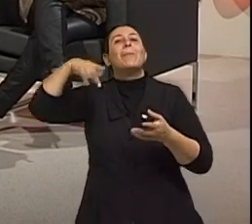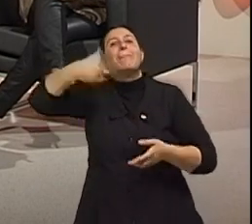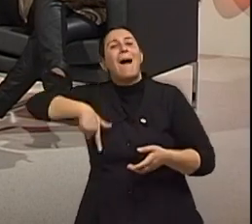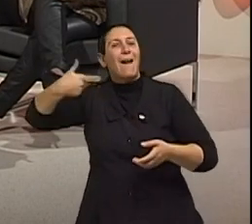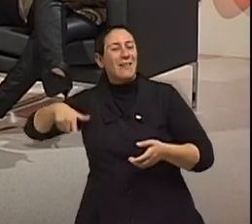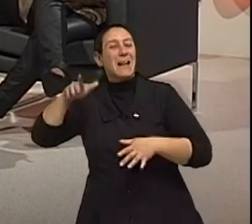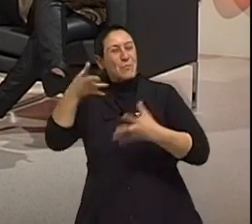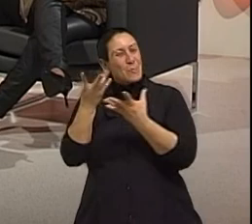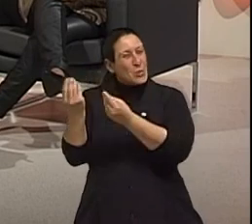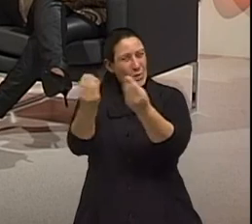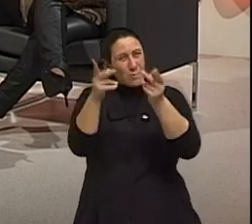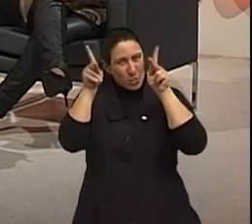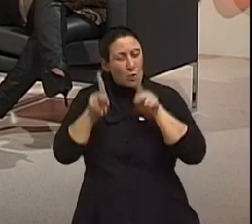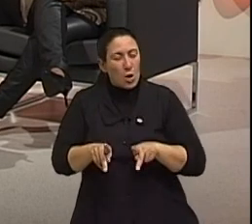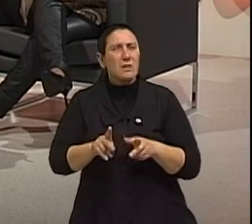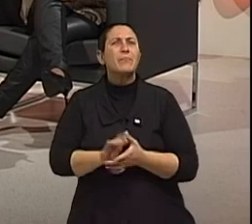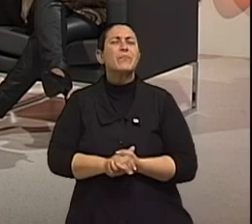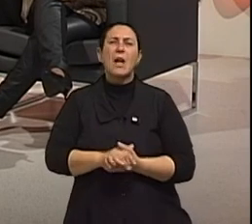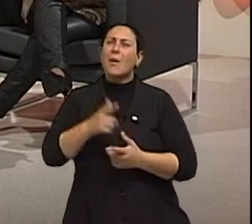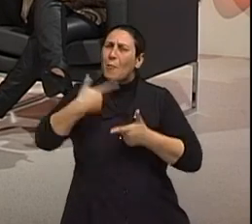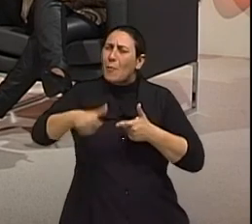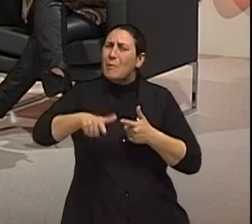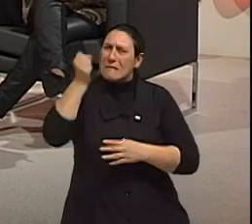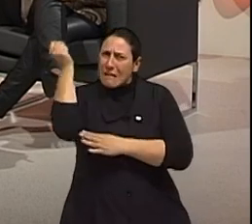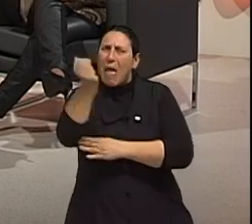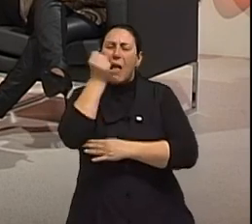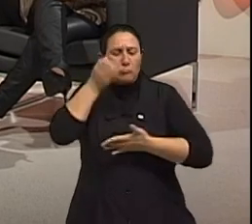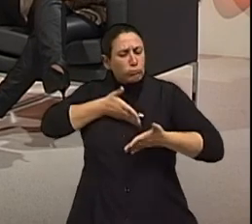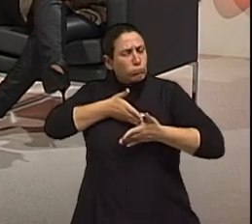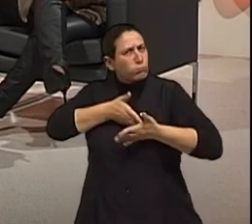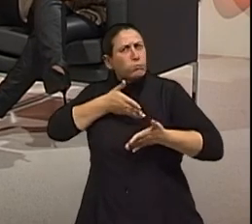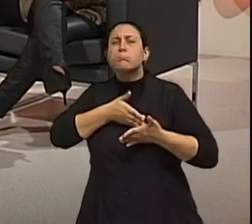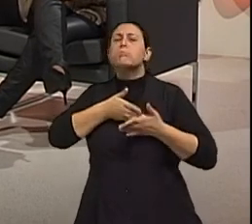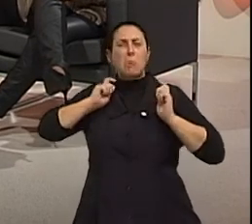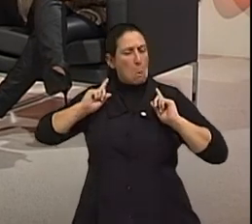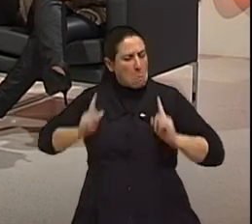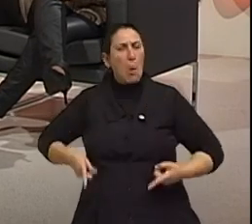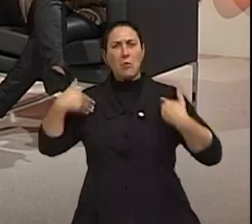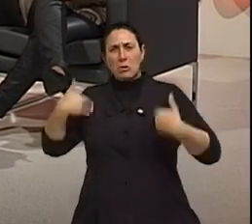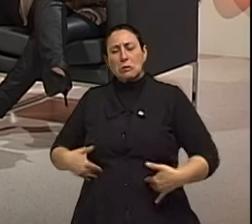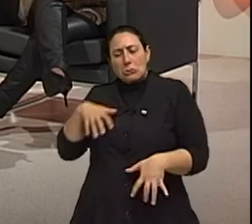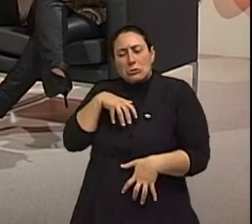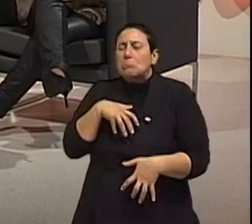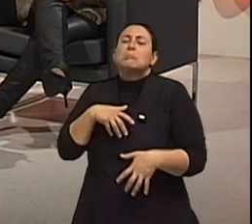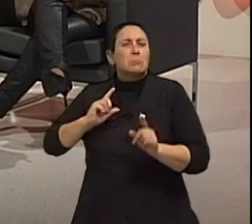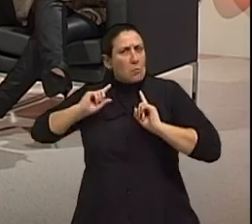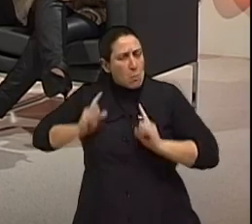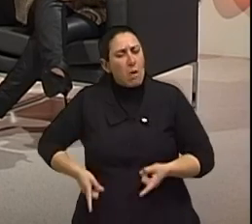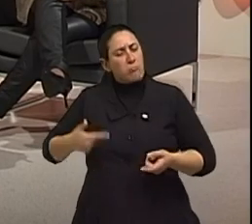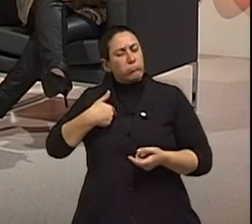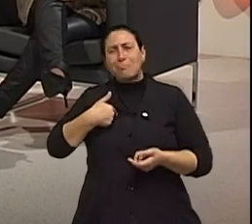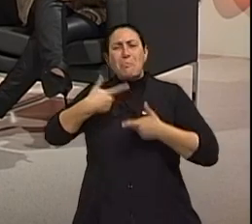de que muitas pessoas até com problemas sérios, mas isto é um problema, ela é muito mais do que o